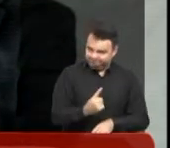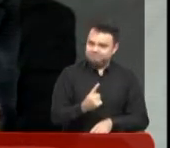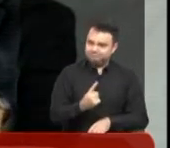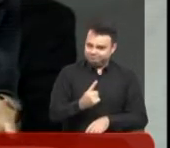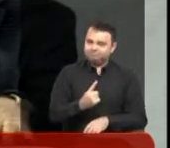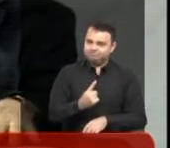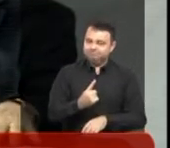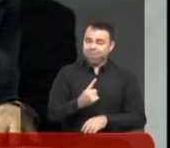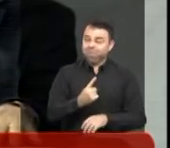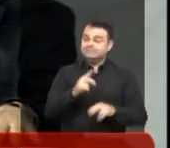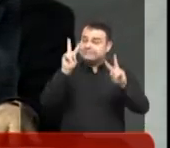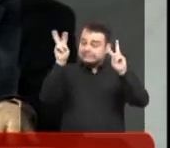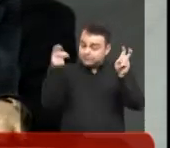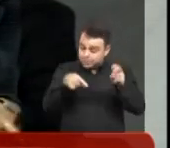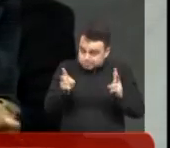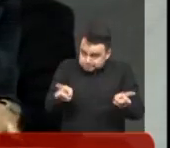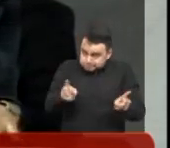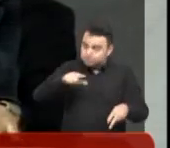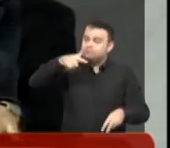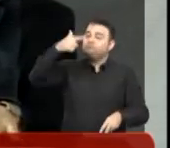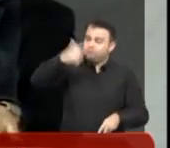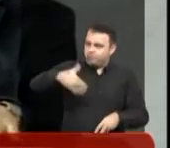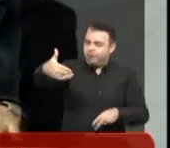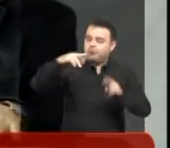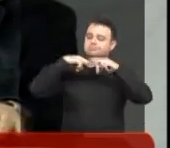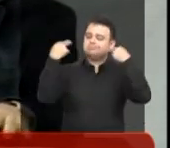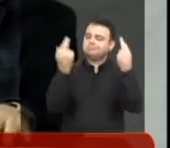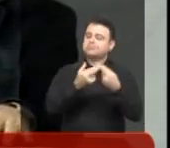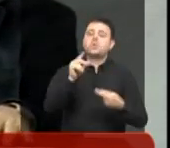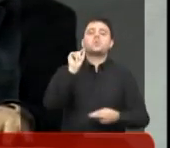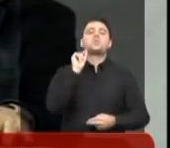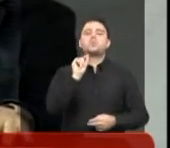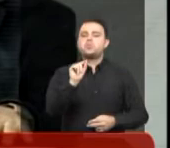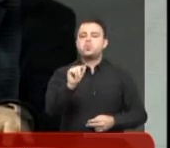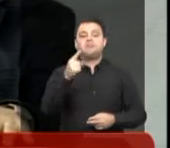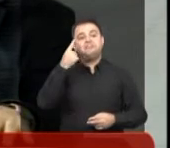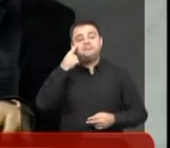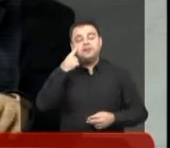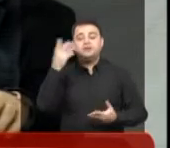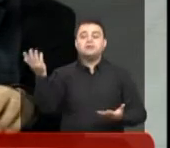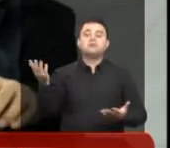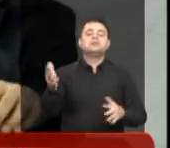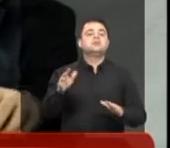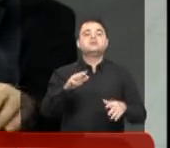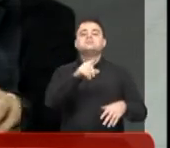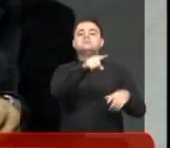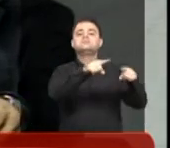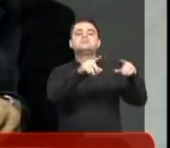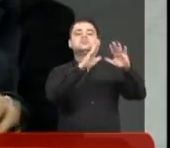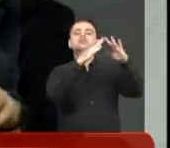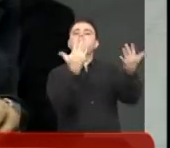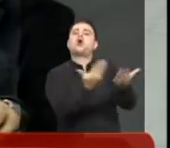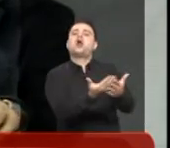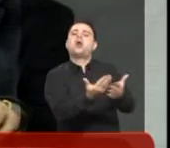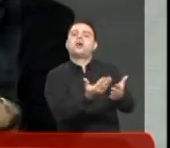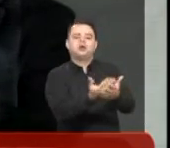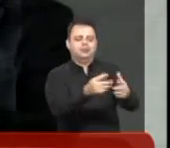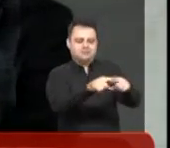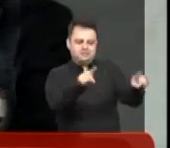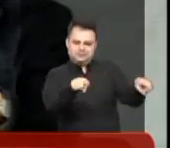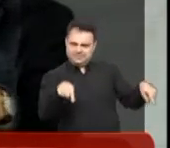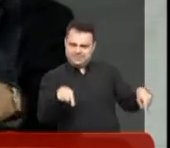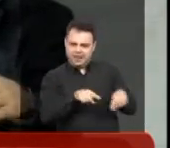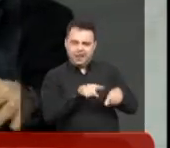E um dos assuntos, nós vamos voltar a nos reunir, é a previsão legal de um auxiliar para,